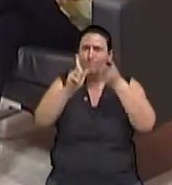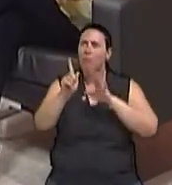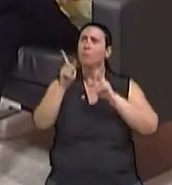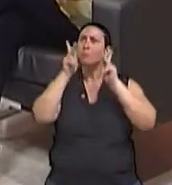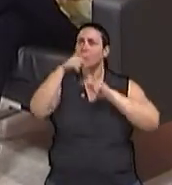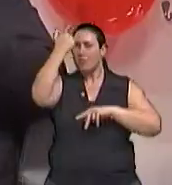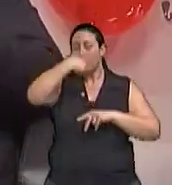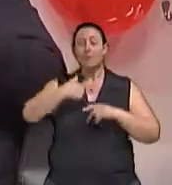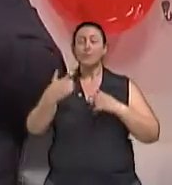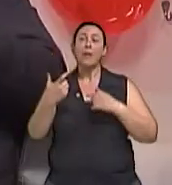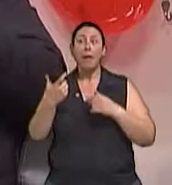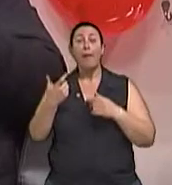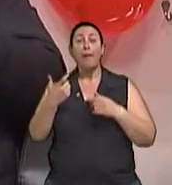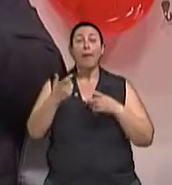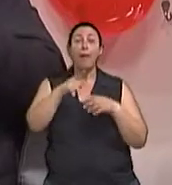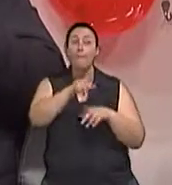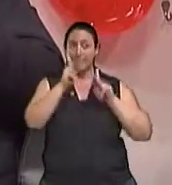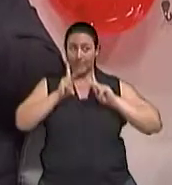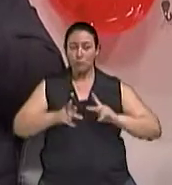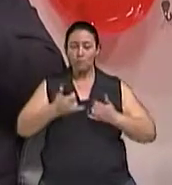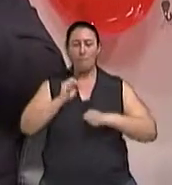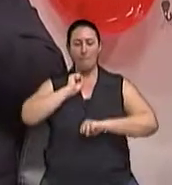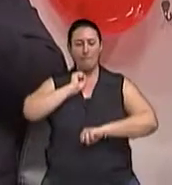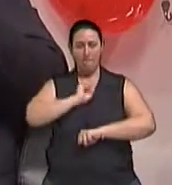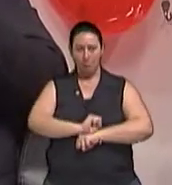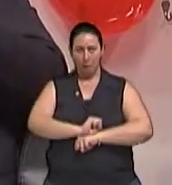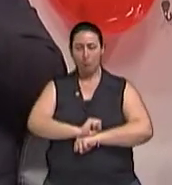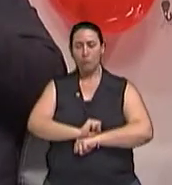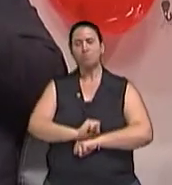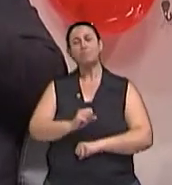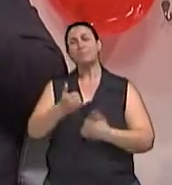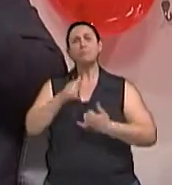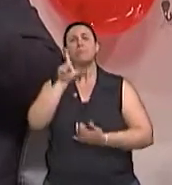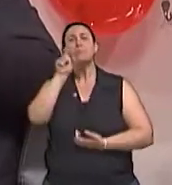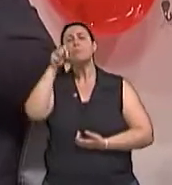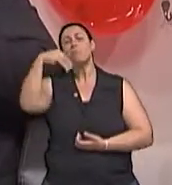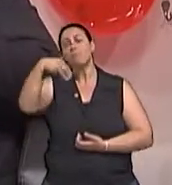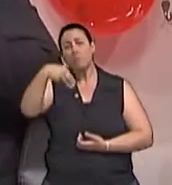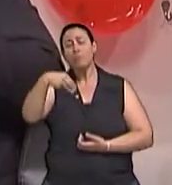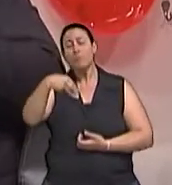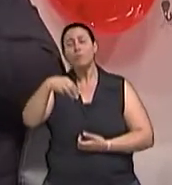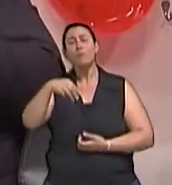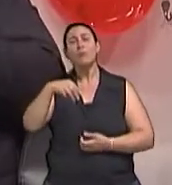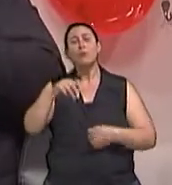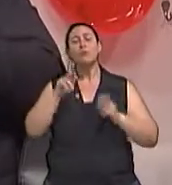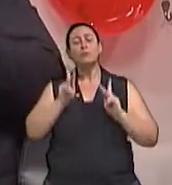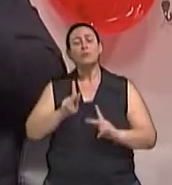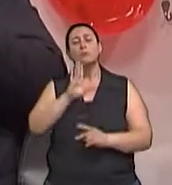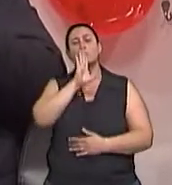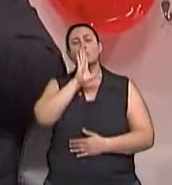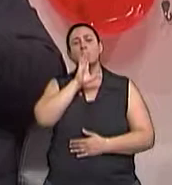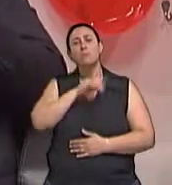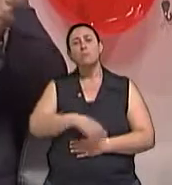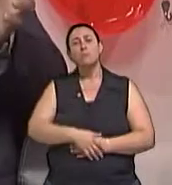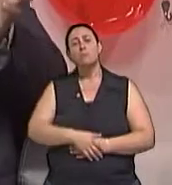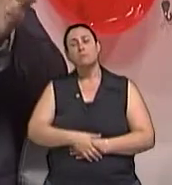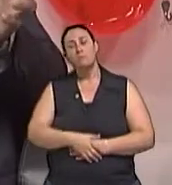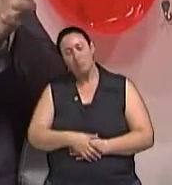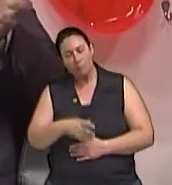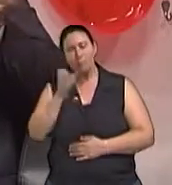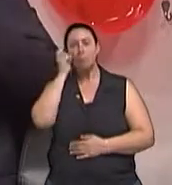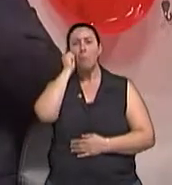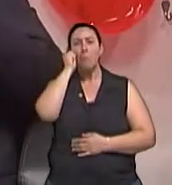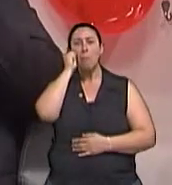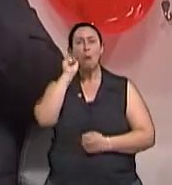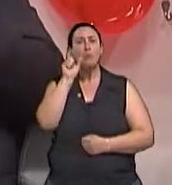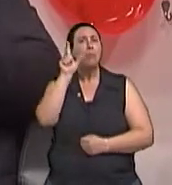quando ele ficar parado, por exemplo, aguardando algo acontecer por 10 minutos, por exemplo, ele pode começar a cochilar. Isso especificamente no